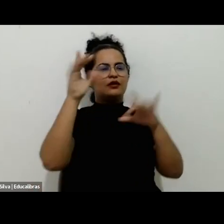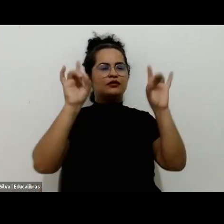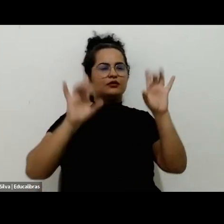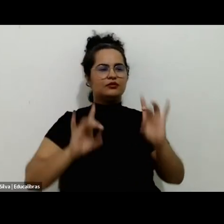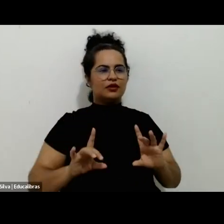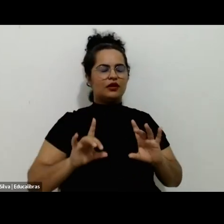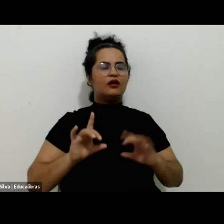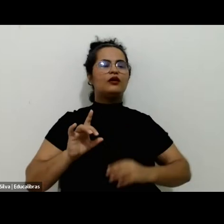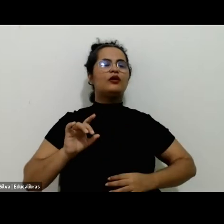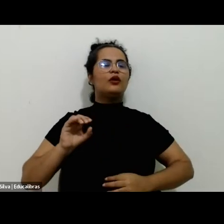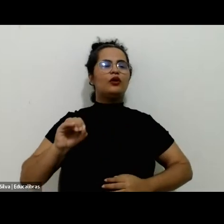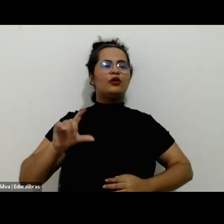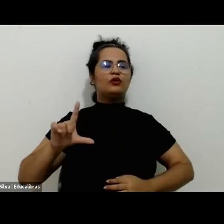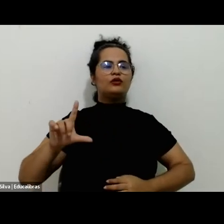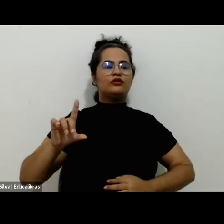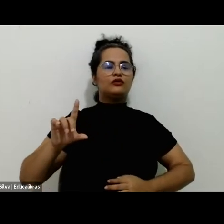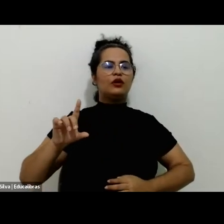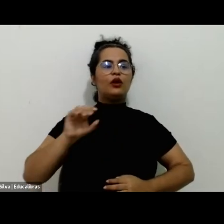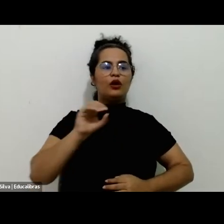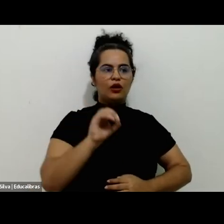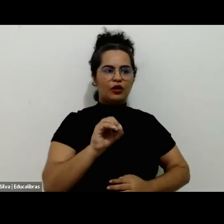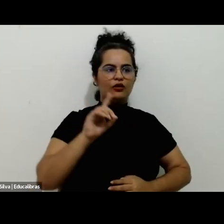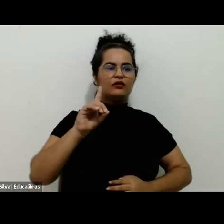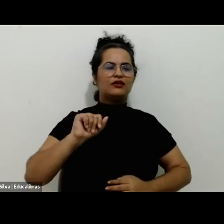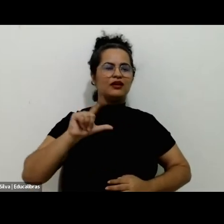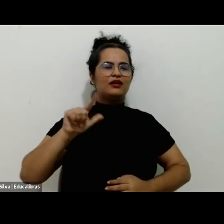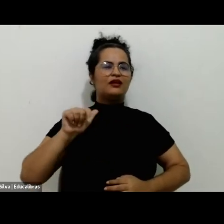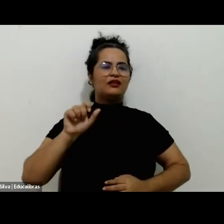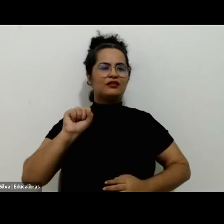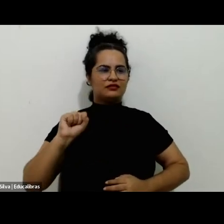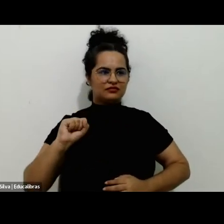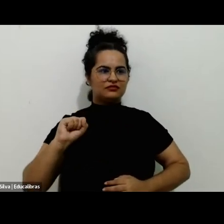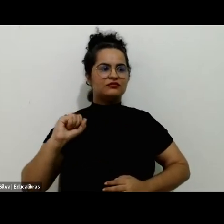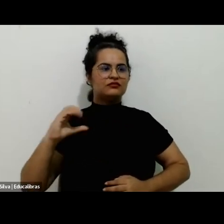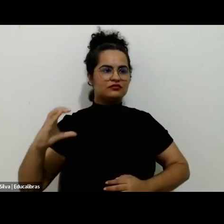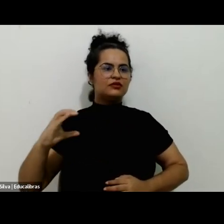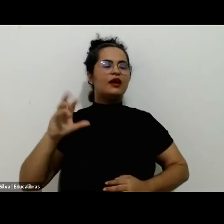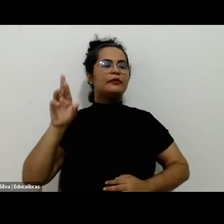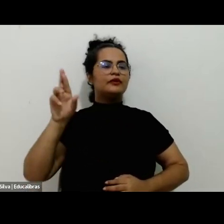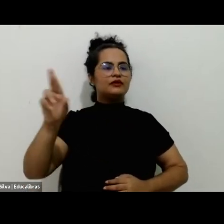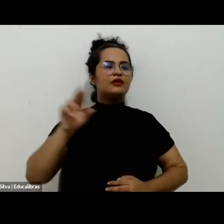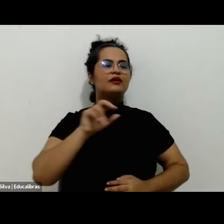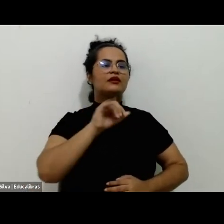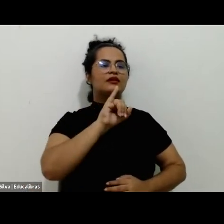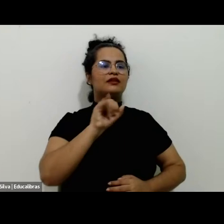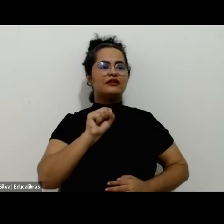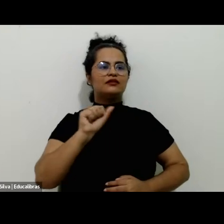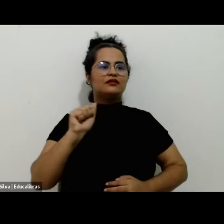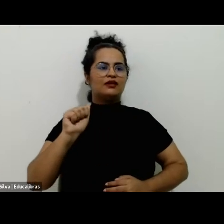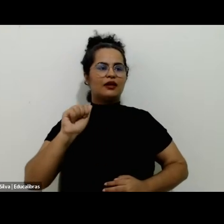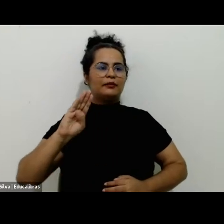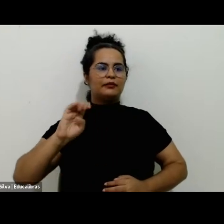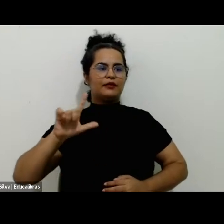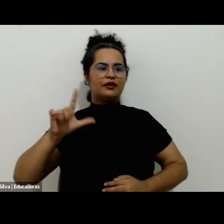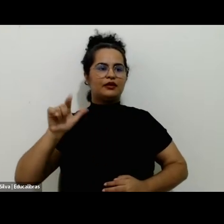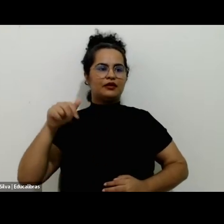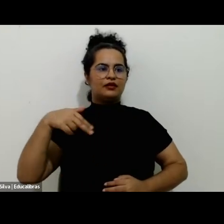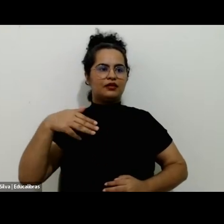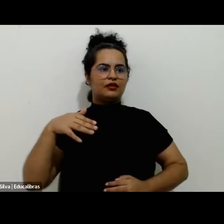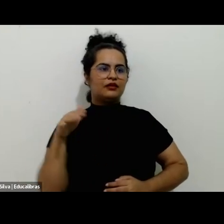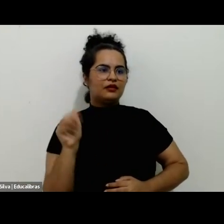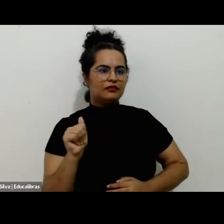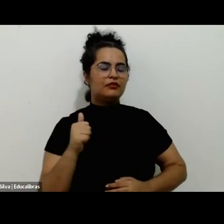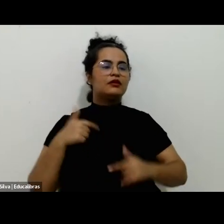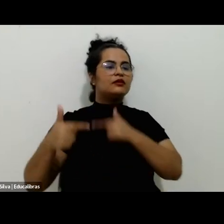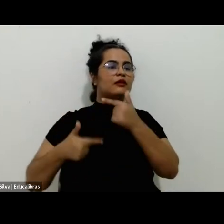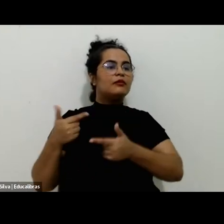DALAS, o Diretório Acadêmico de Lazer e Turismo, em nome da Isabela Lima e da Maria Luiz Almeida, que trabalhou com a gente desde o